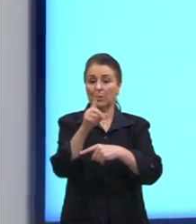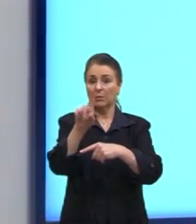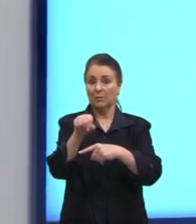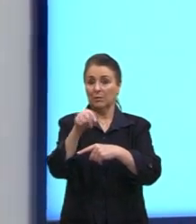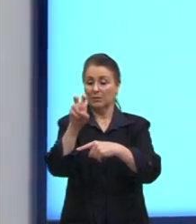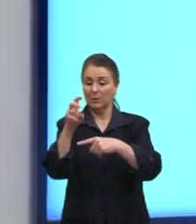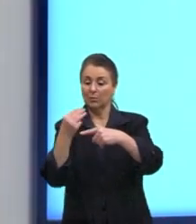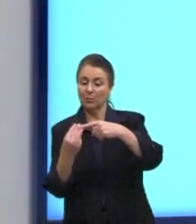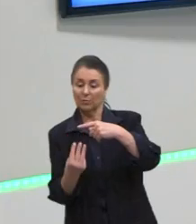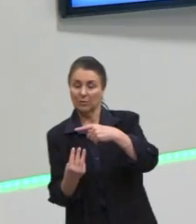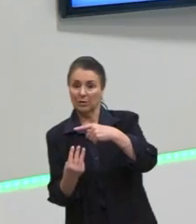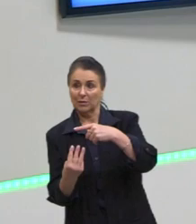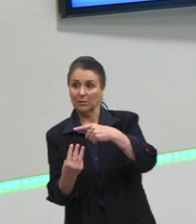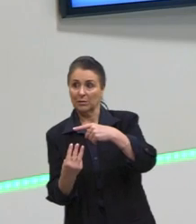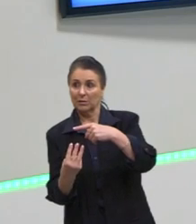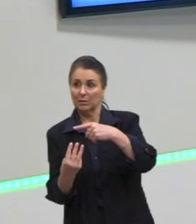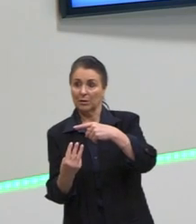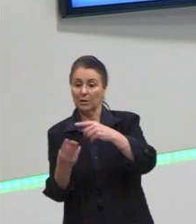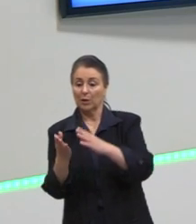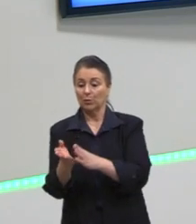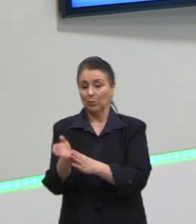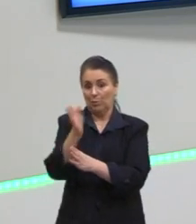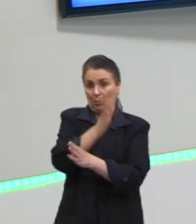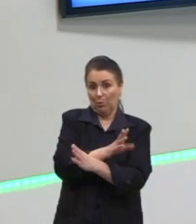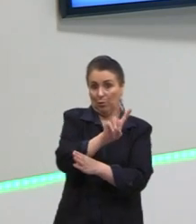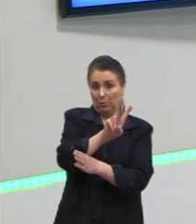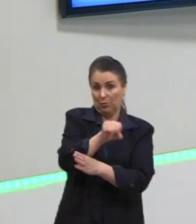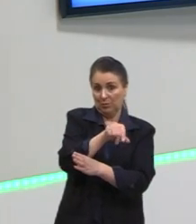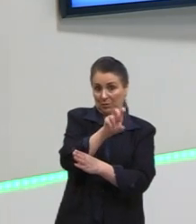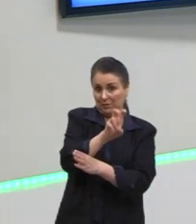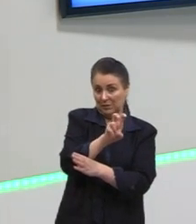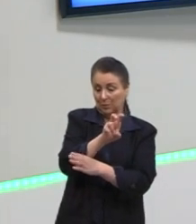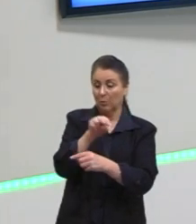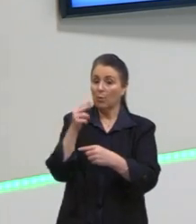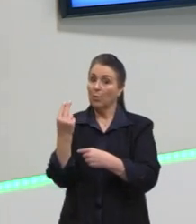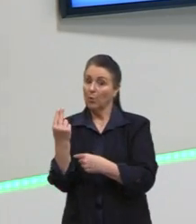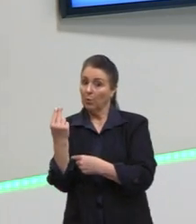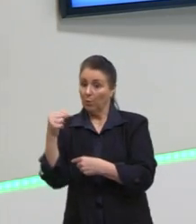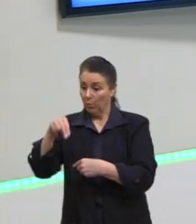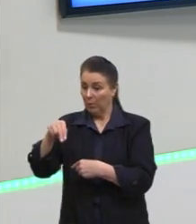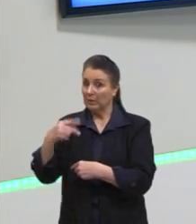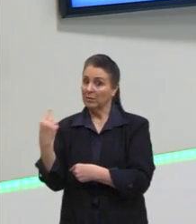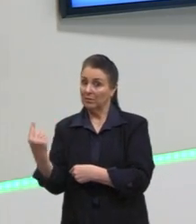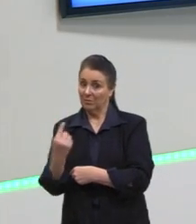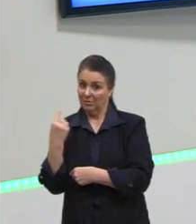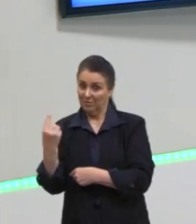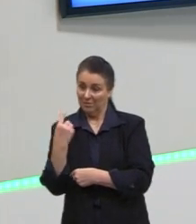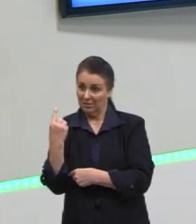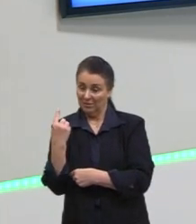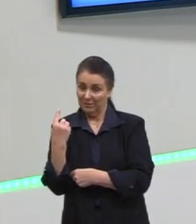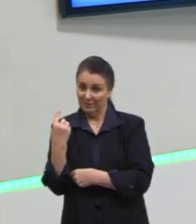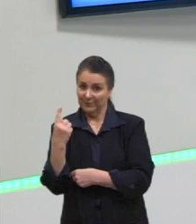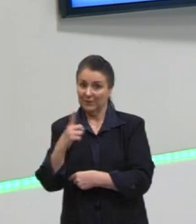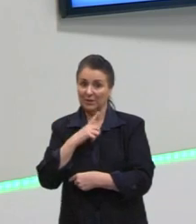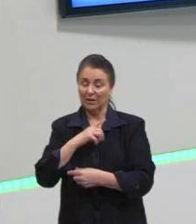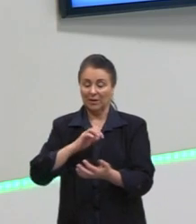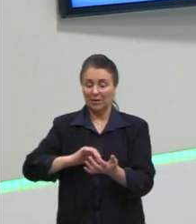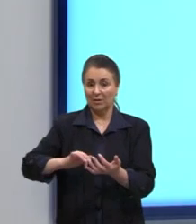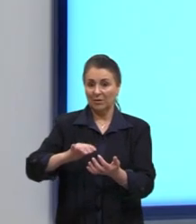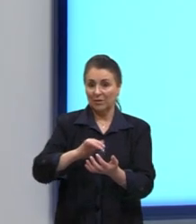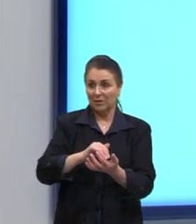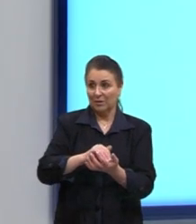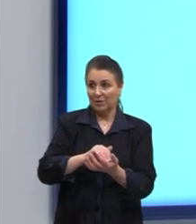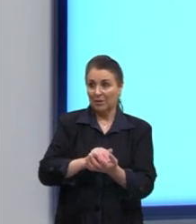passei pro primeiro lado da igualdade né pra deixar o n sozinho o n isolado e aí nós calculamos bom